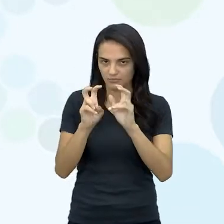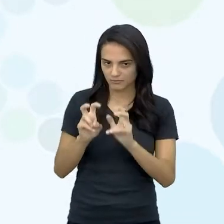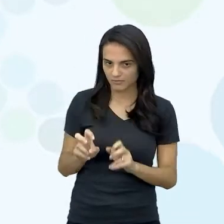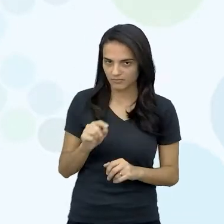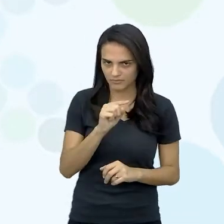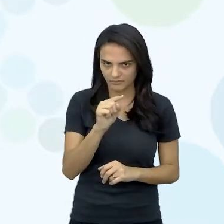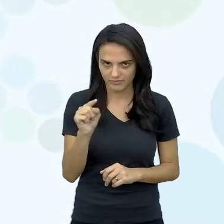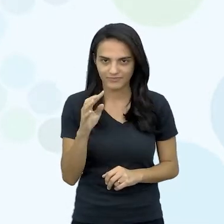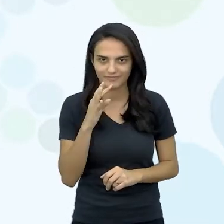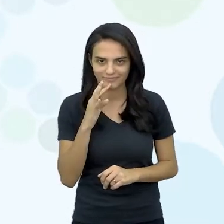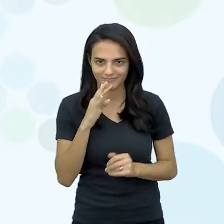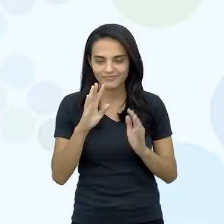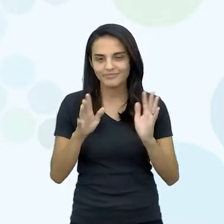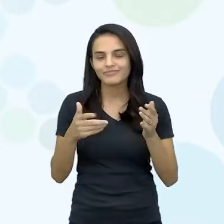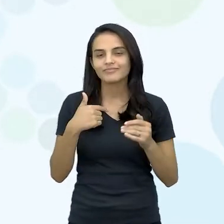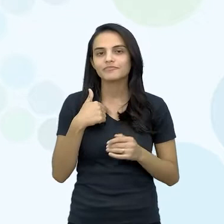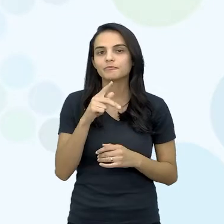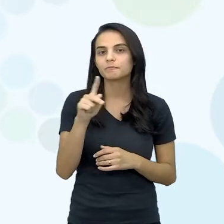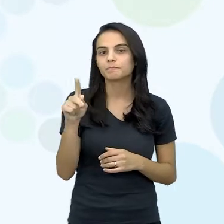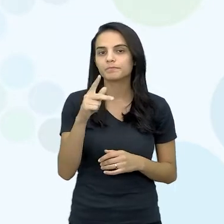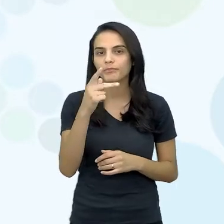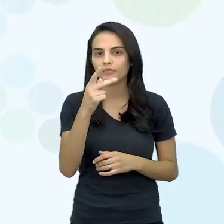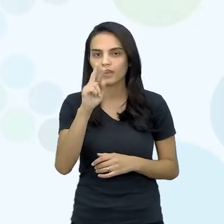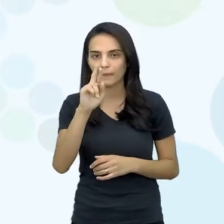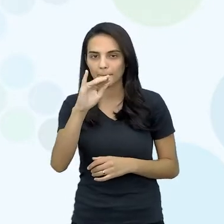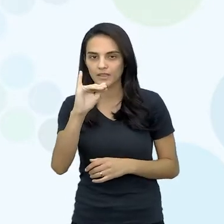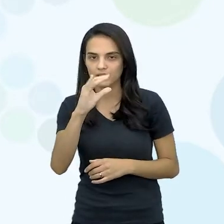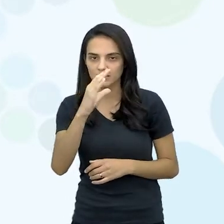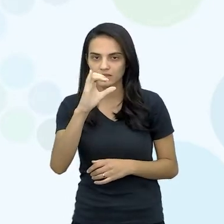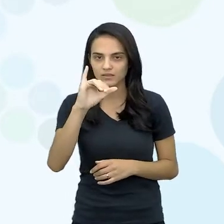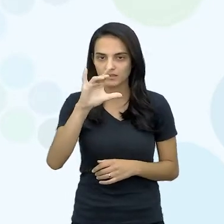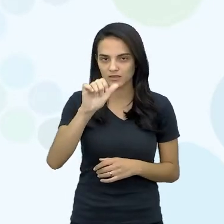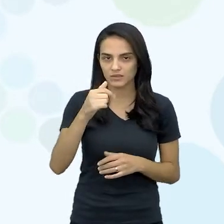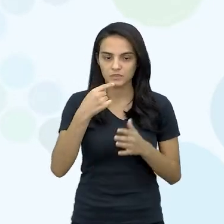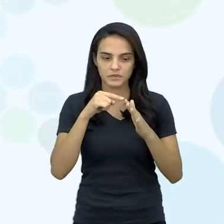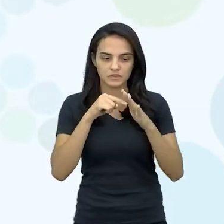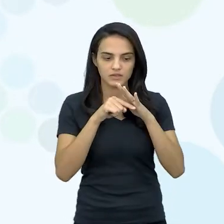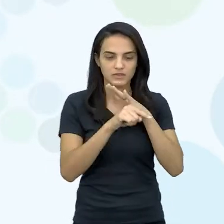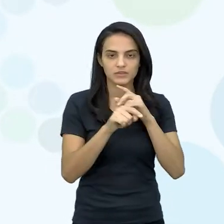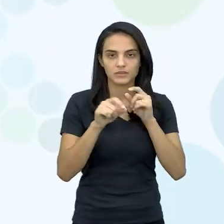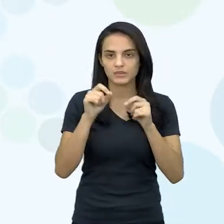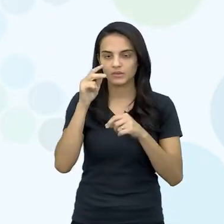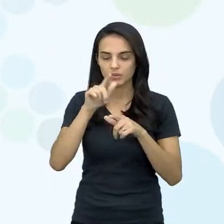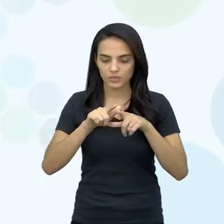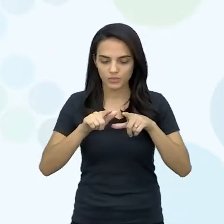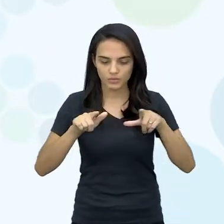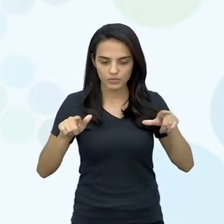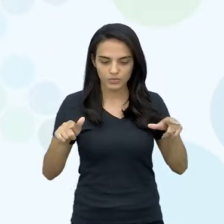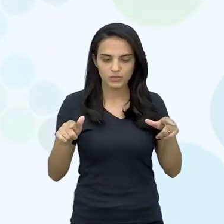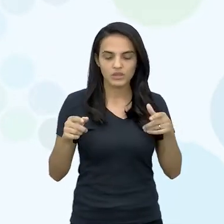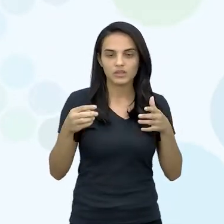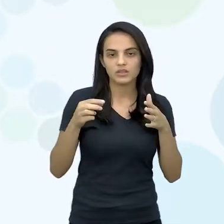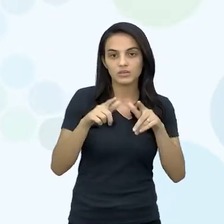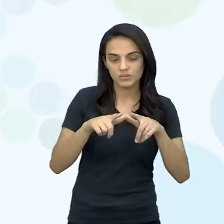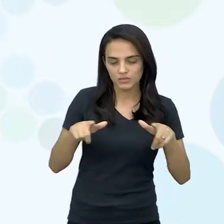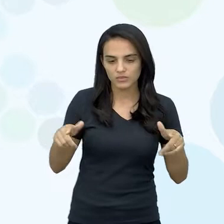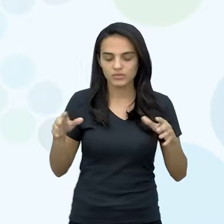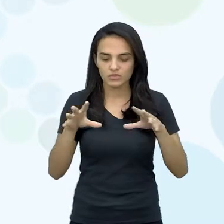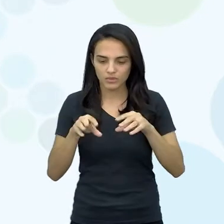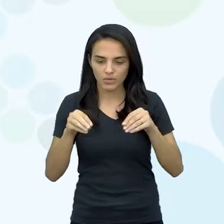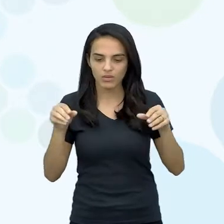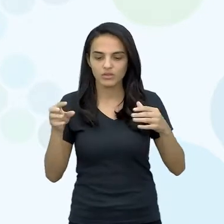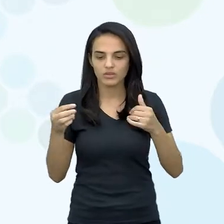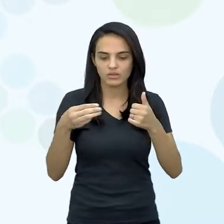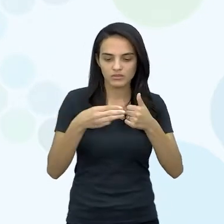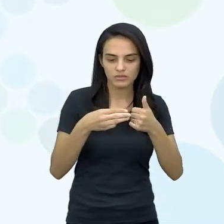Vocês já me conhecem, eu sou a professora Priscila, nosso aprofundamento é a cultura do solo, do campo à cidade, a